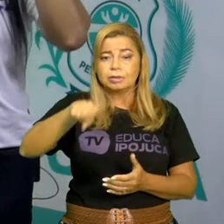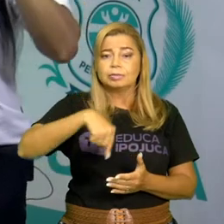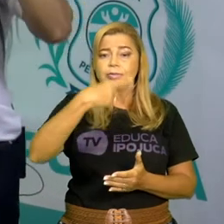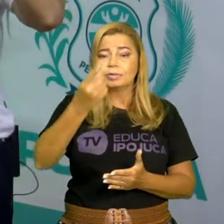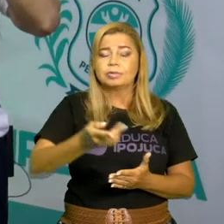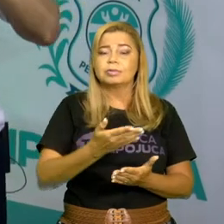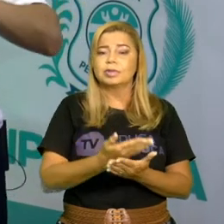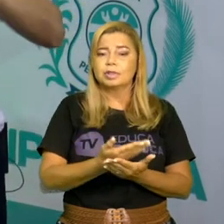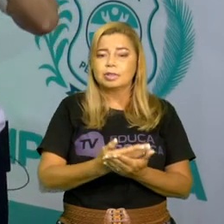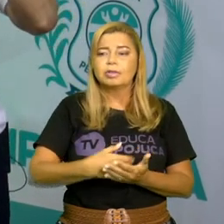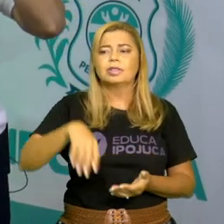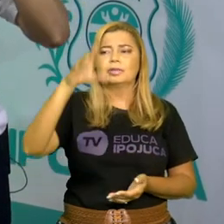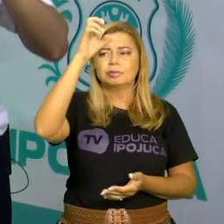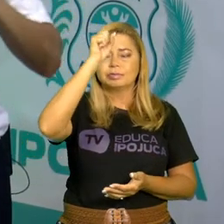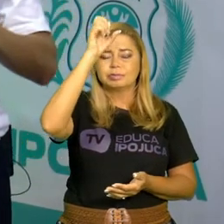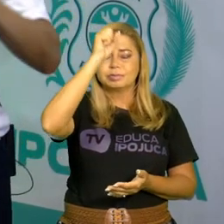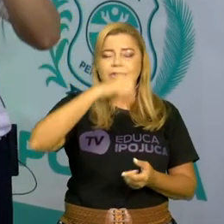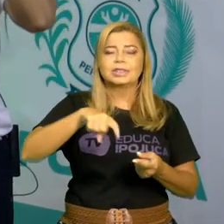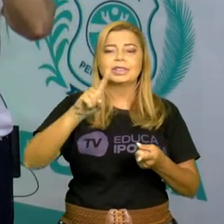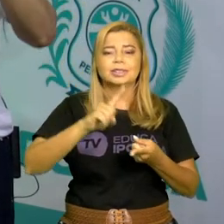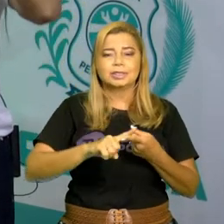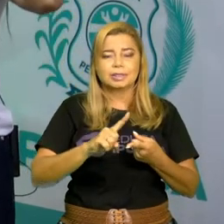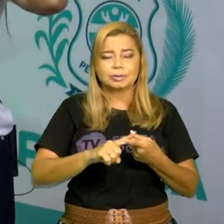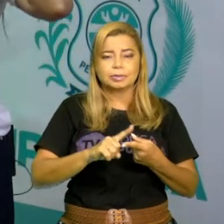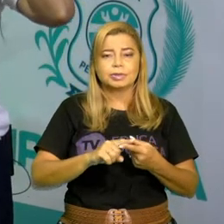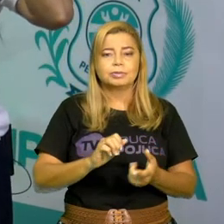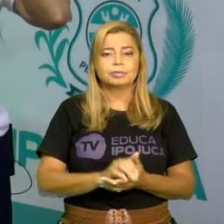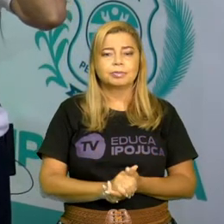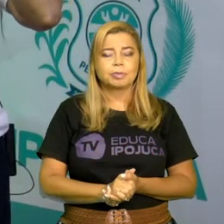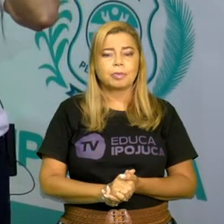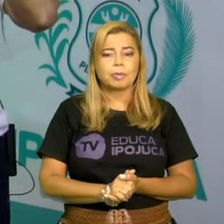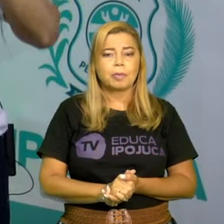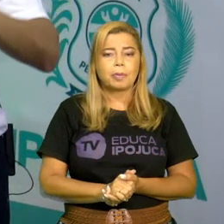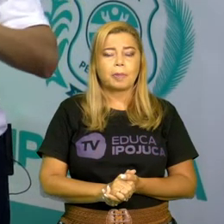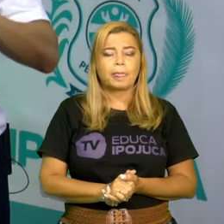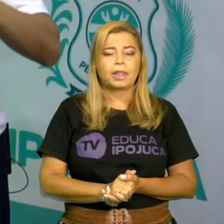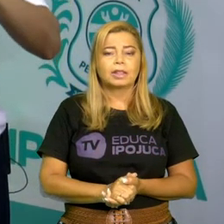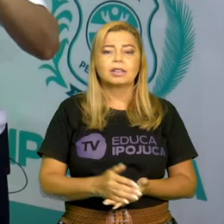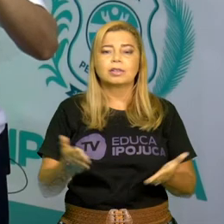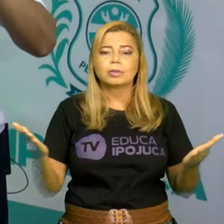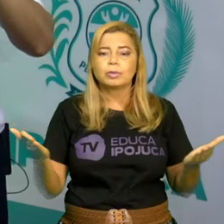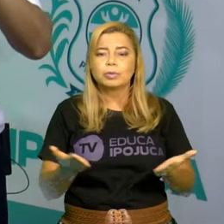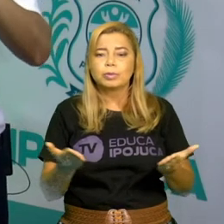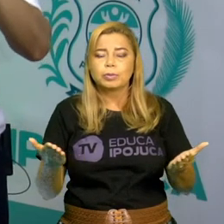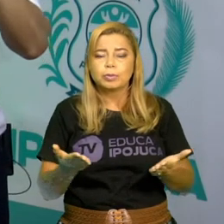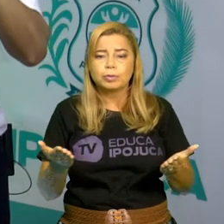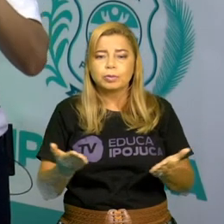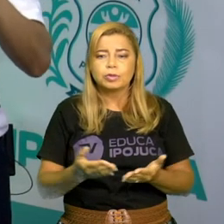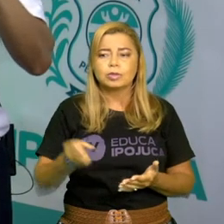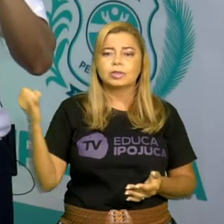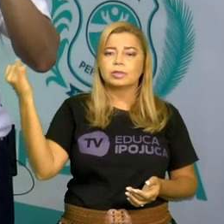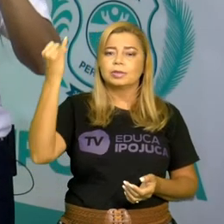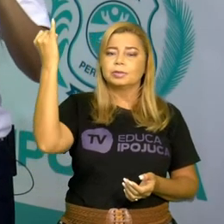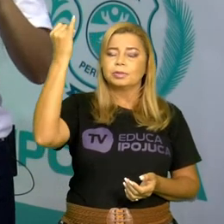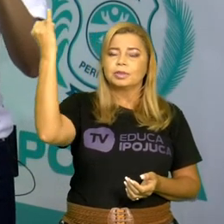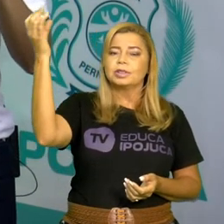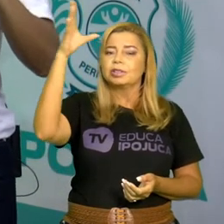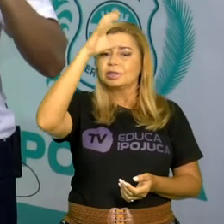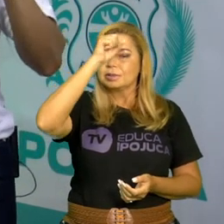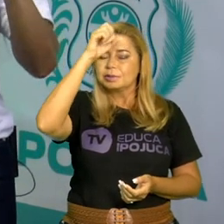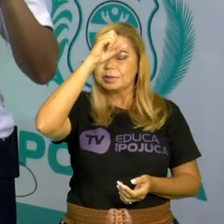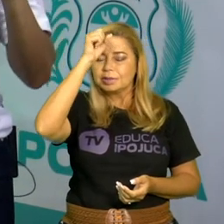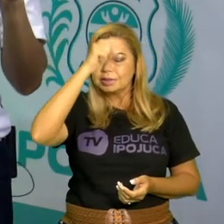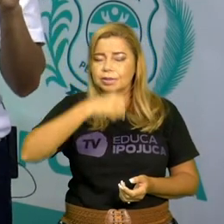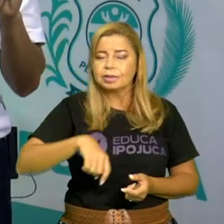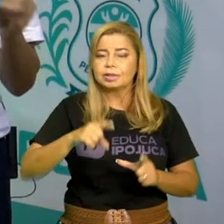Mas hoje é importante você entender que o H, ele é uma letrinha muda no começo e